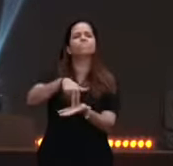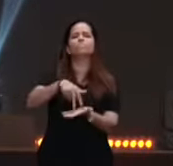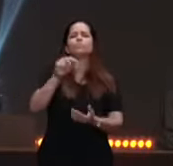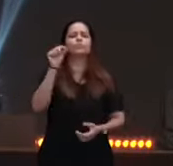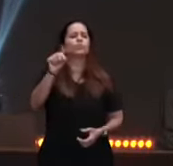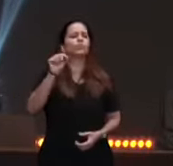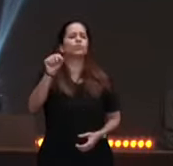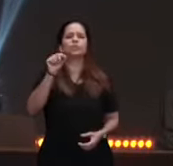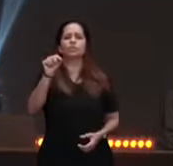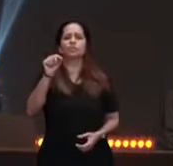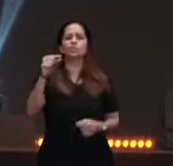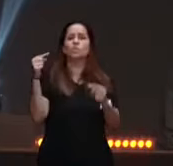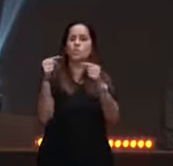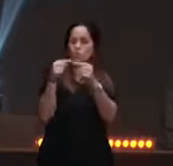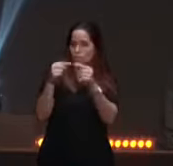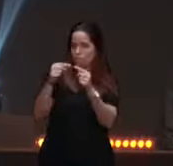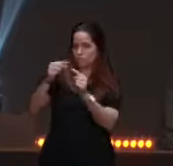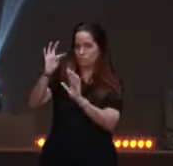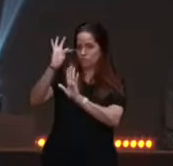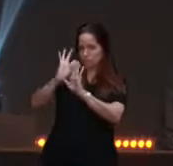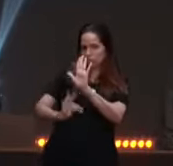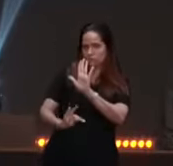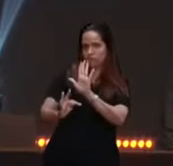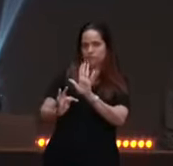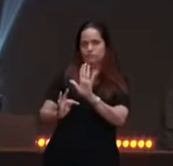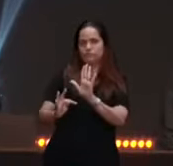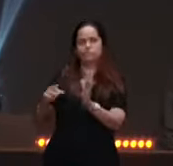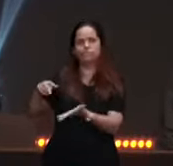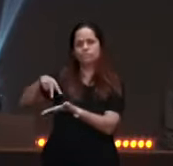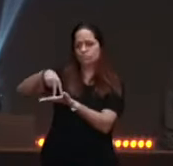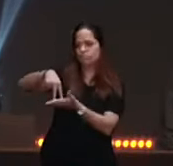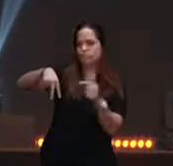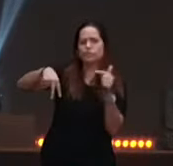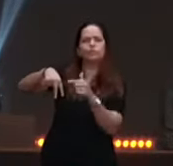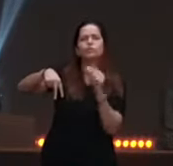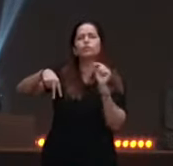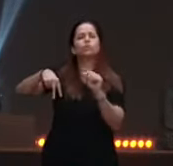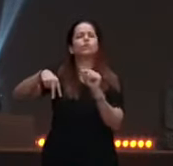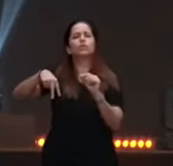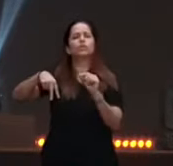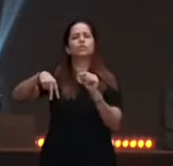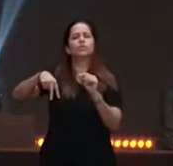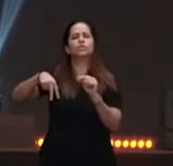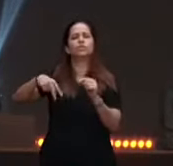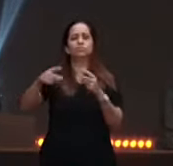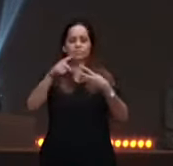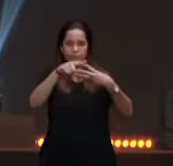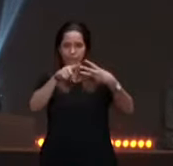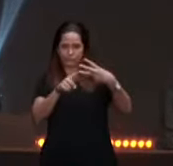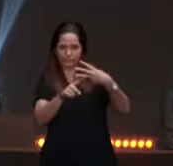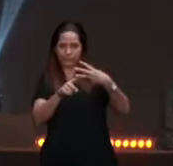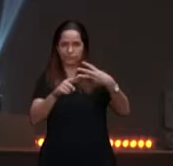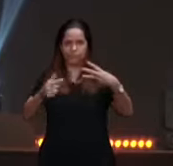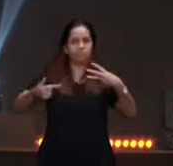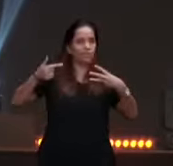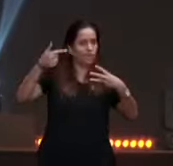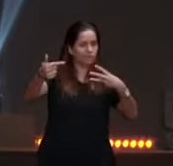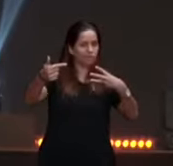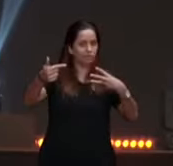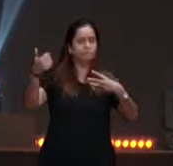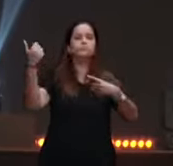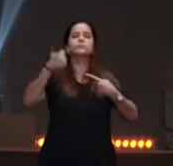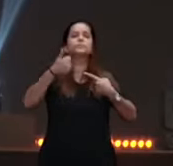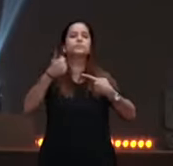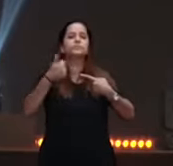tomar posição, é tomar três atitudes, primeiro, tomar posição, é